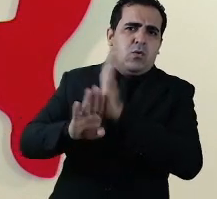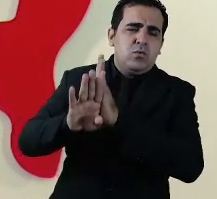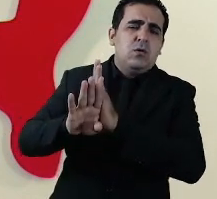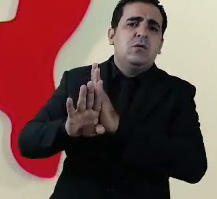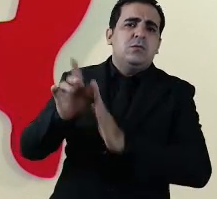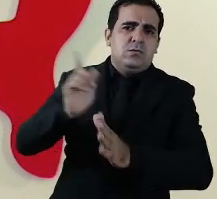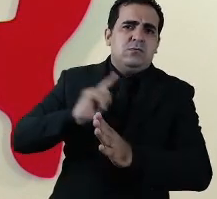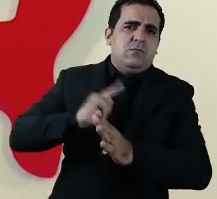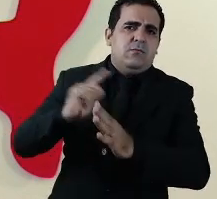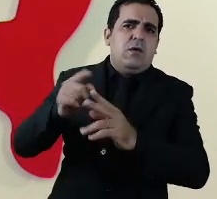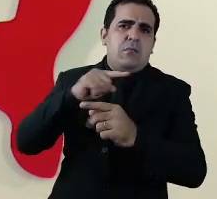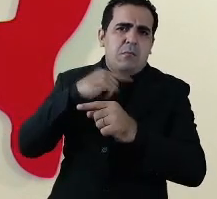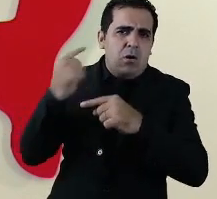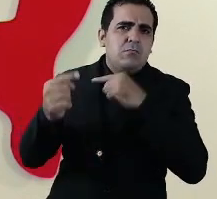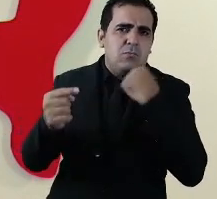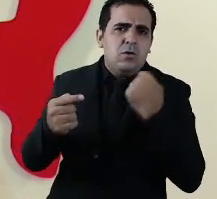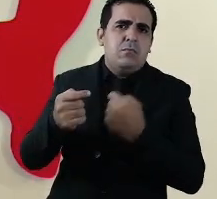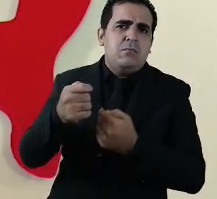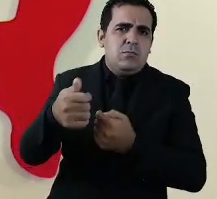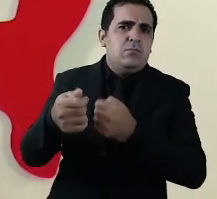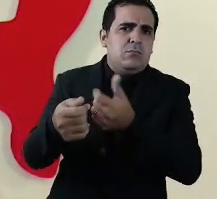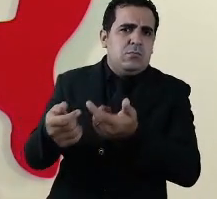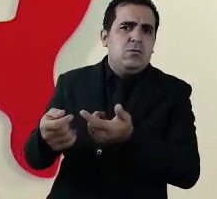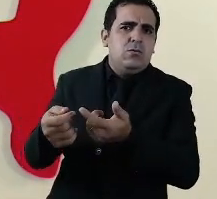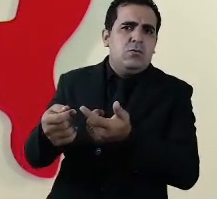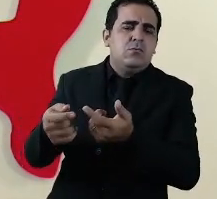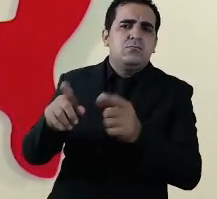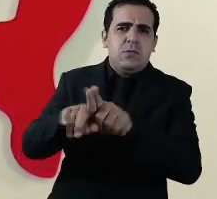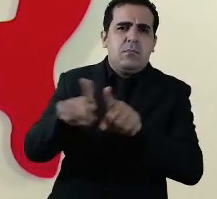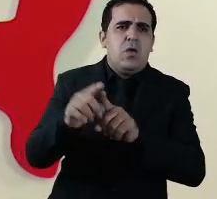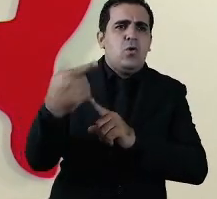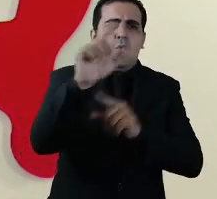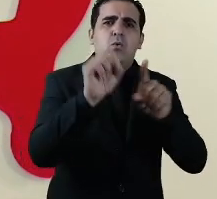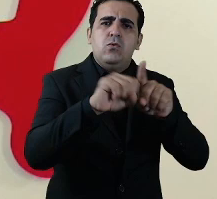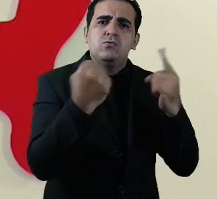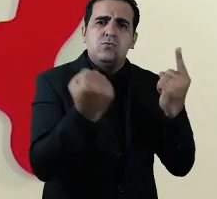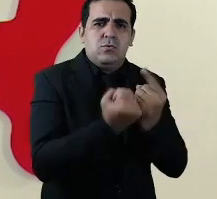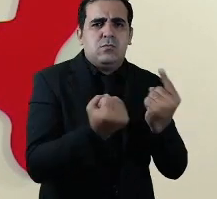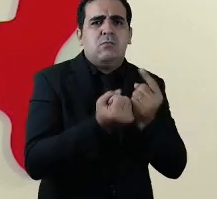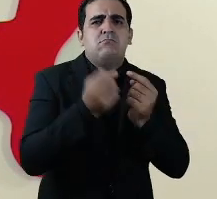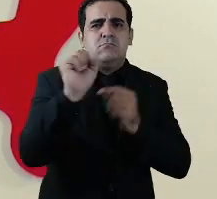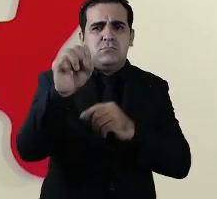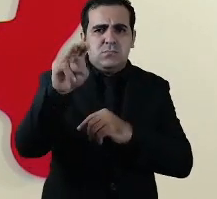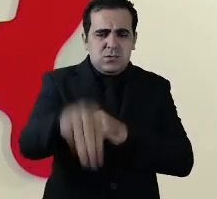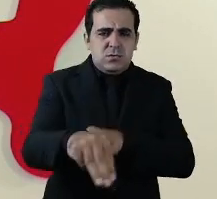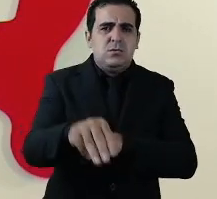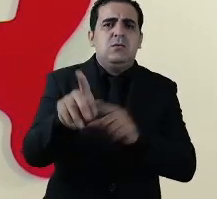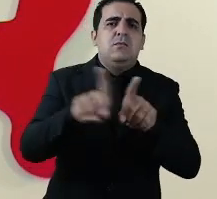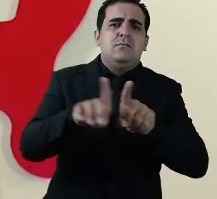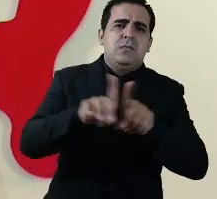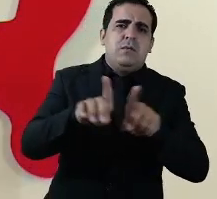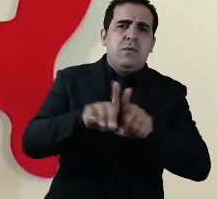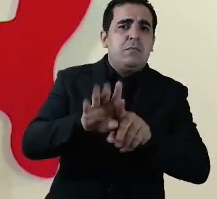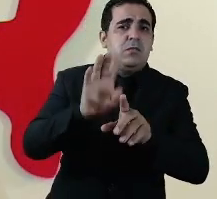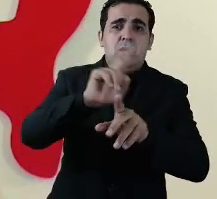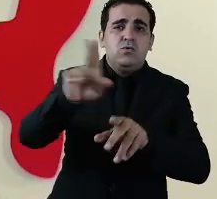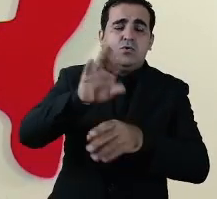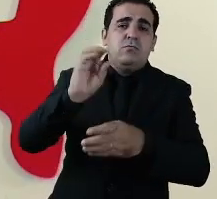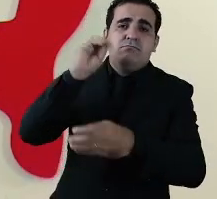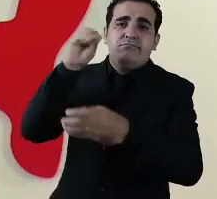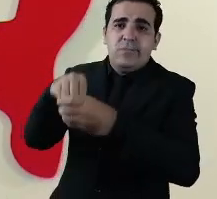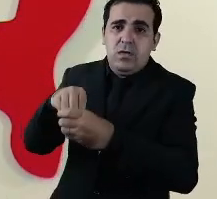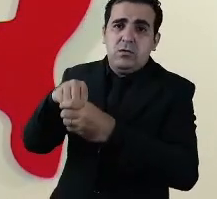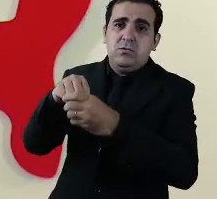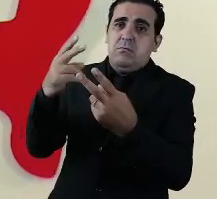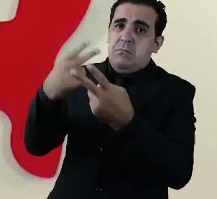alguns óbitos no sistema penitenciário como em outros setores sociais é não só entre internos do